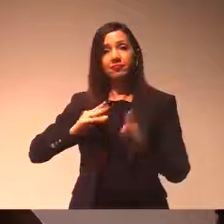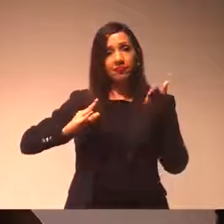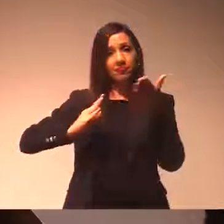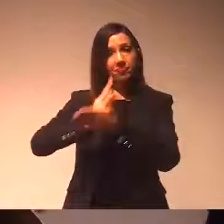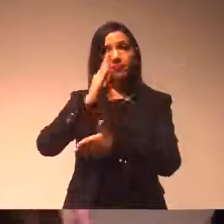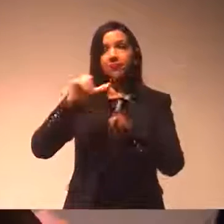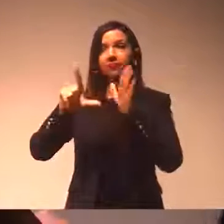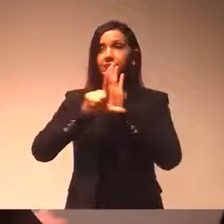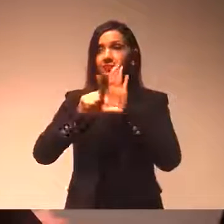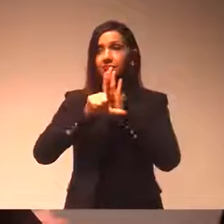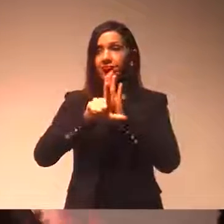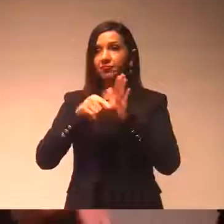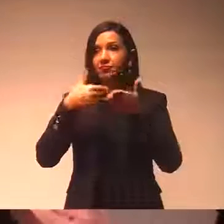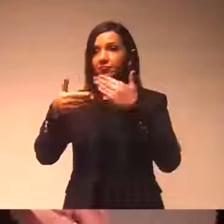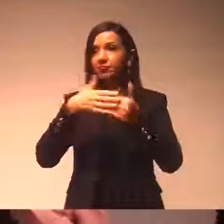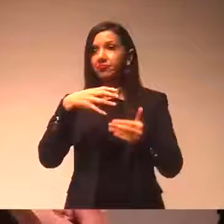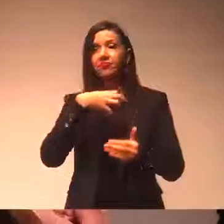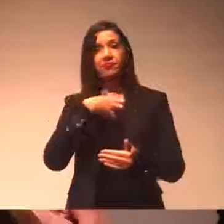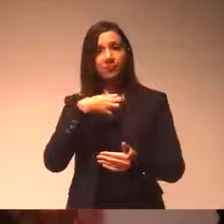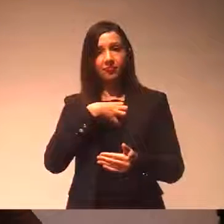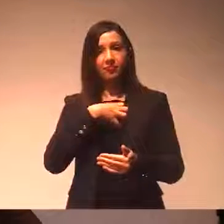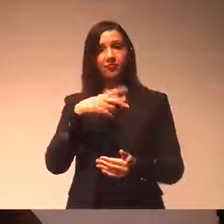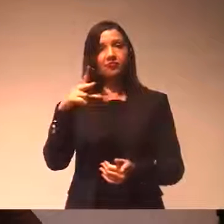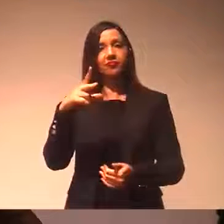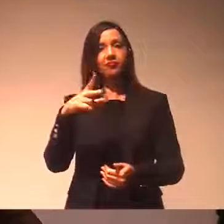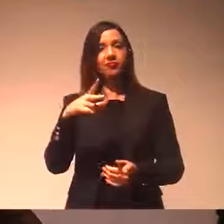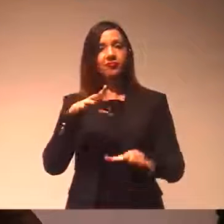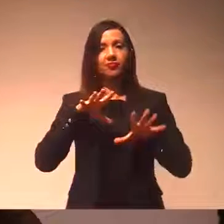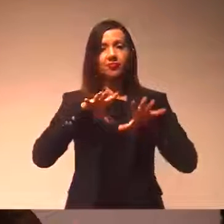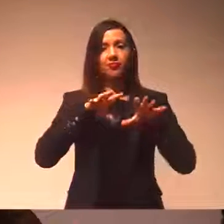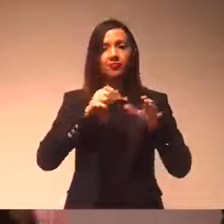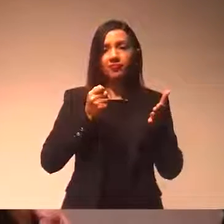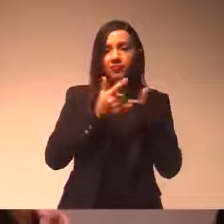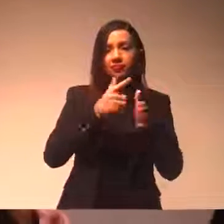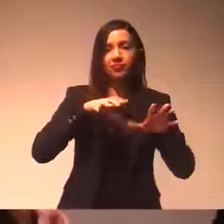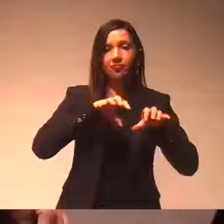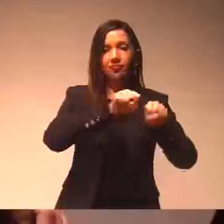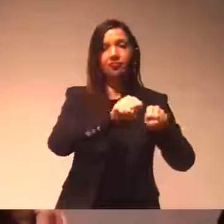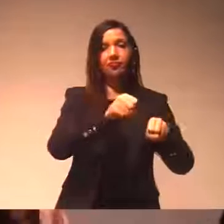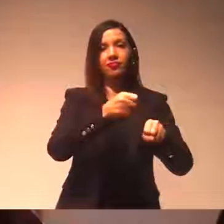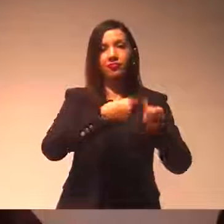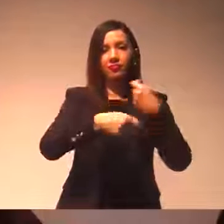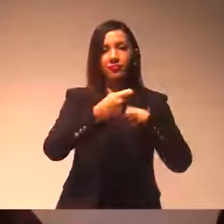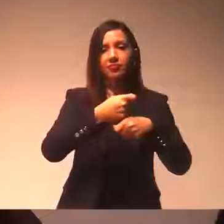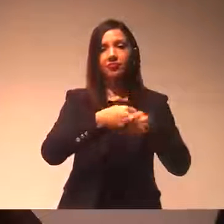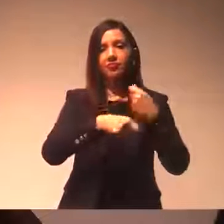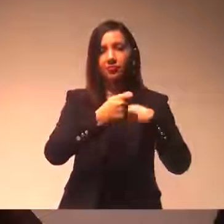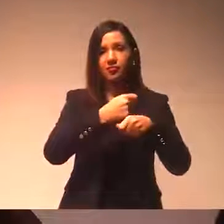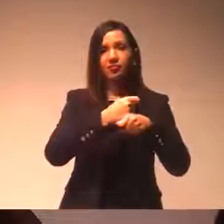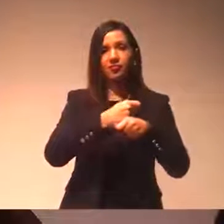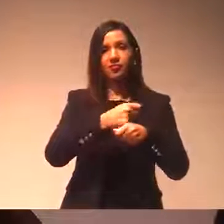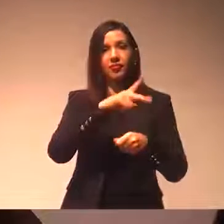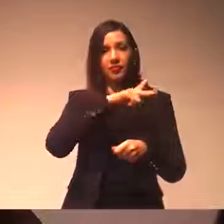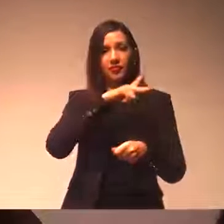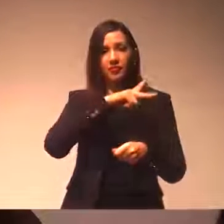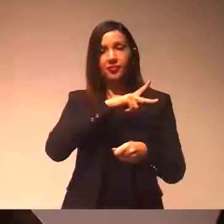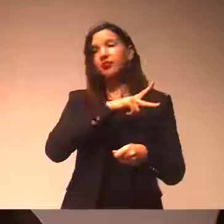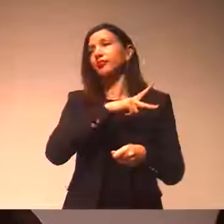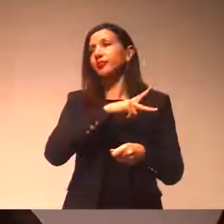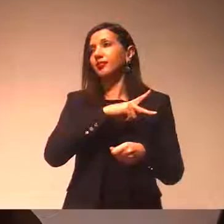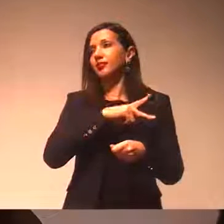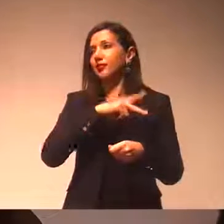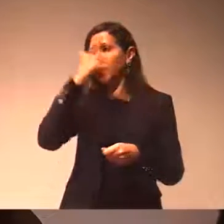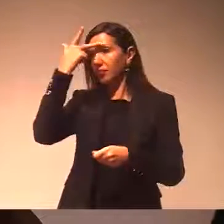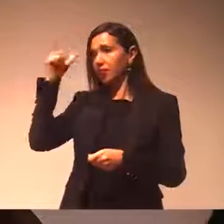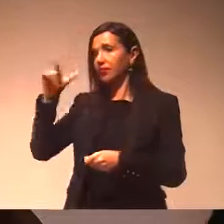qualquer tipo de privatização, de concessão de algo do tipo, por decreto, a pessoa que concebeu isso